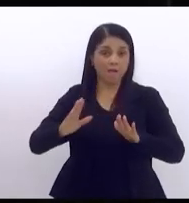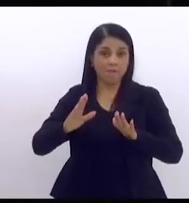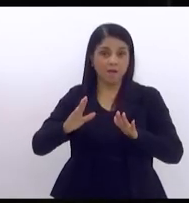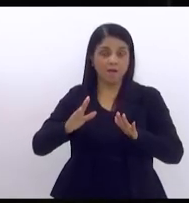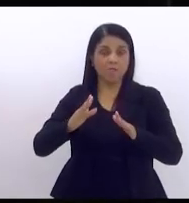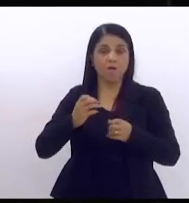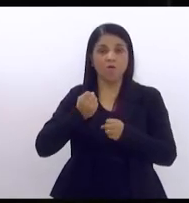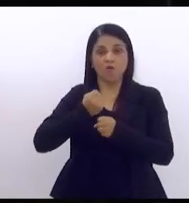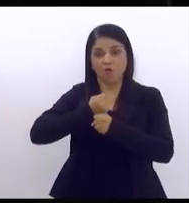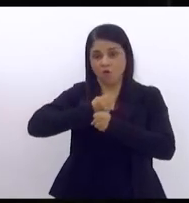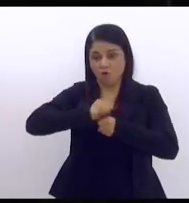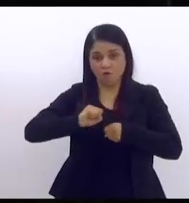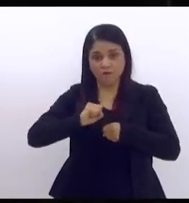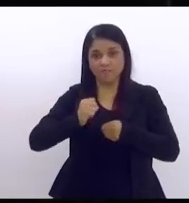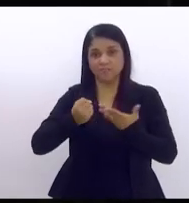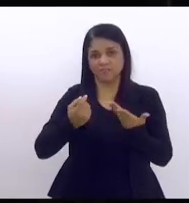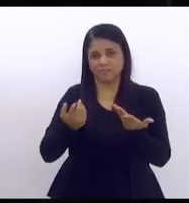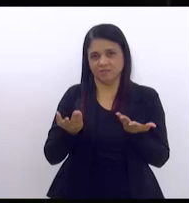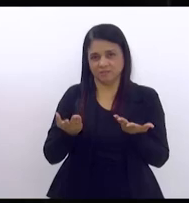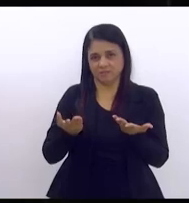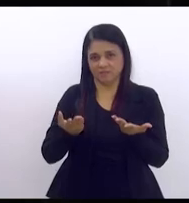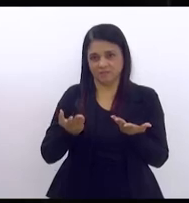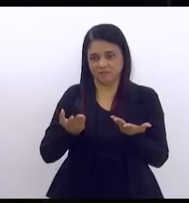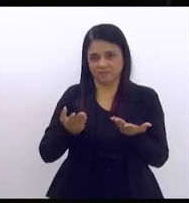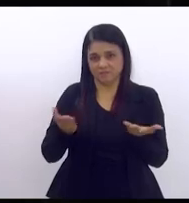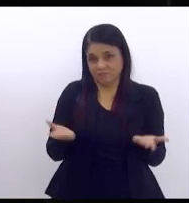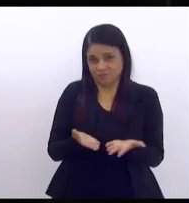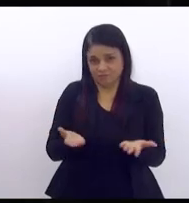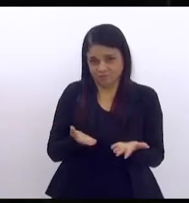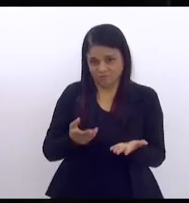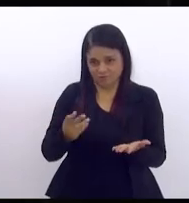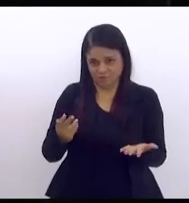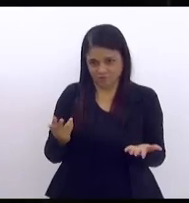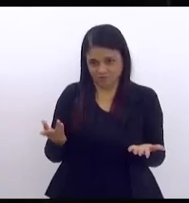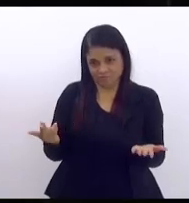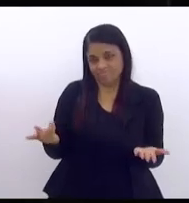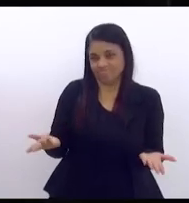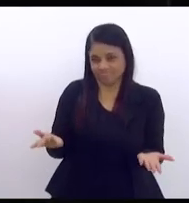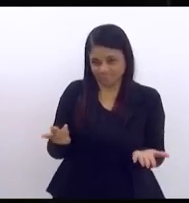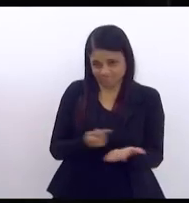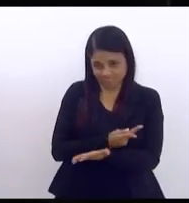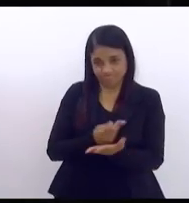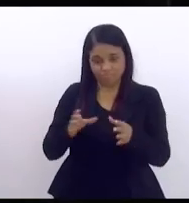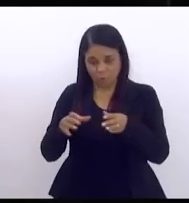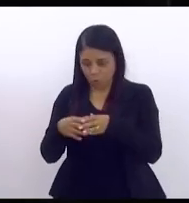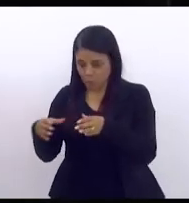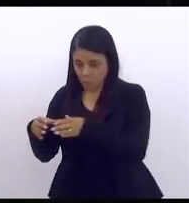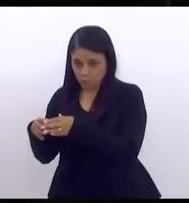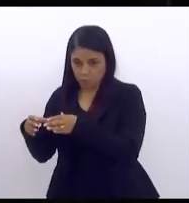o desrespeito aos camarotes antigos que hoje